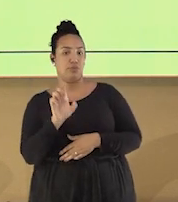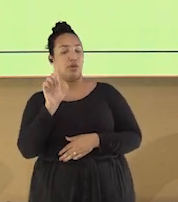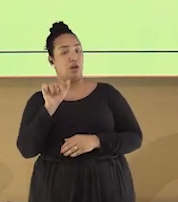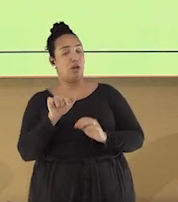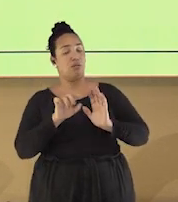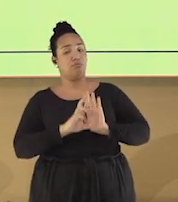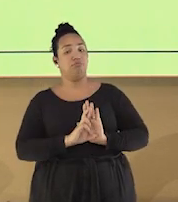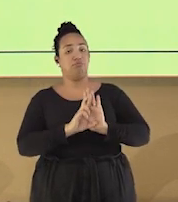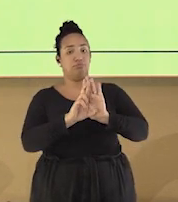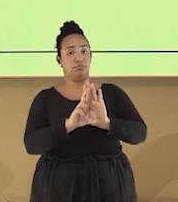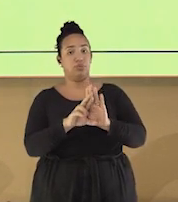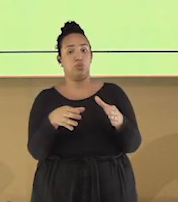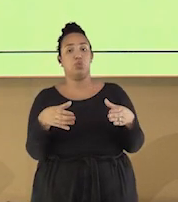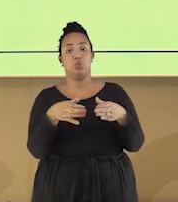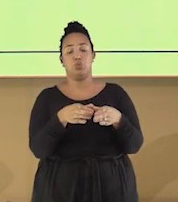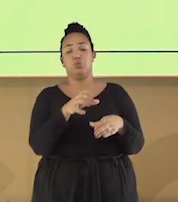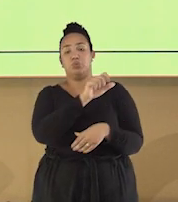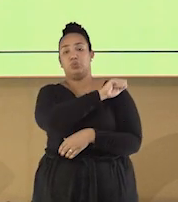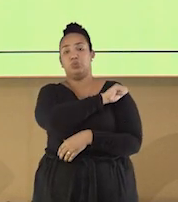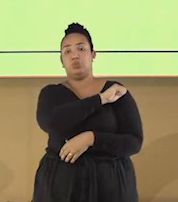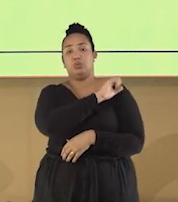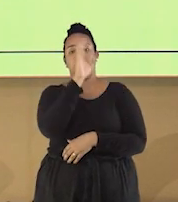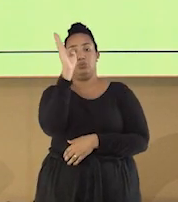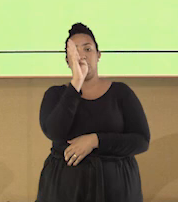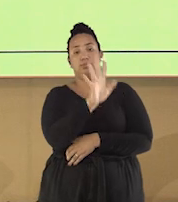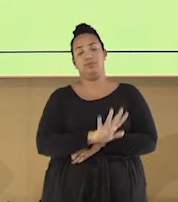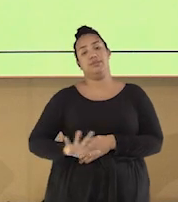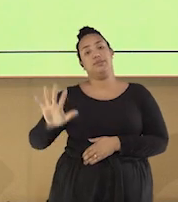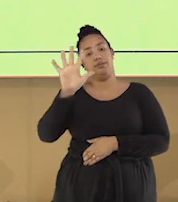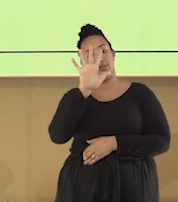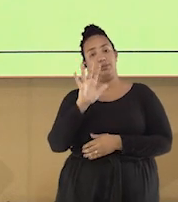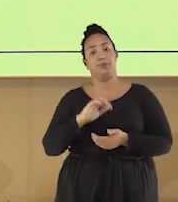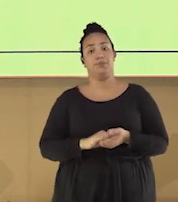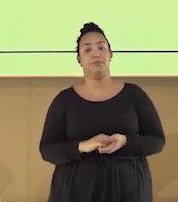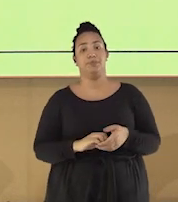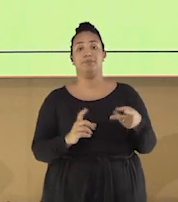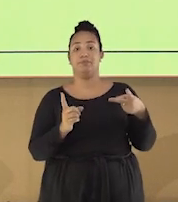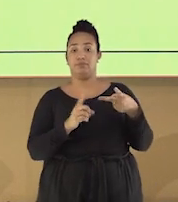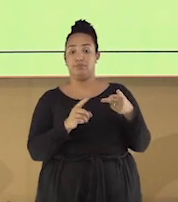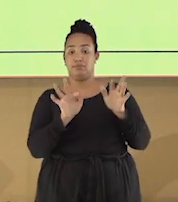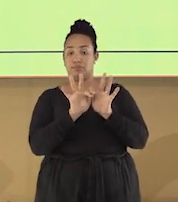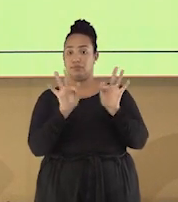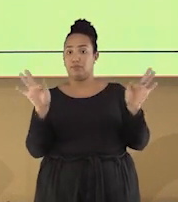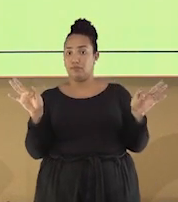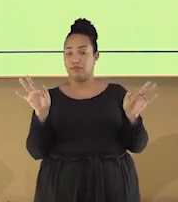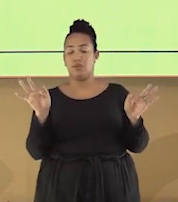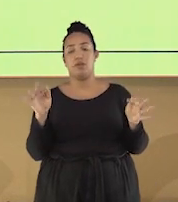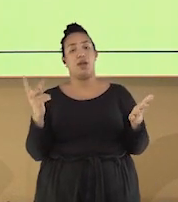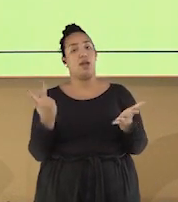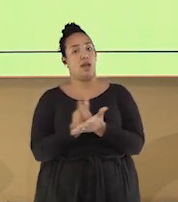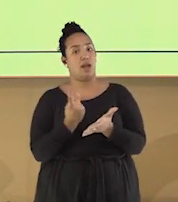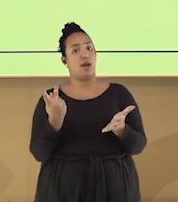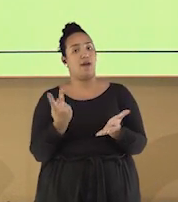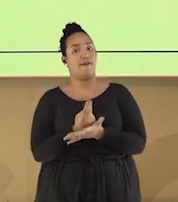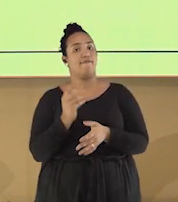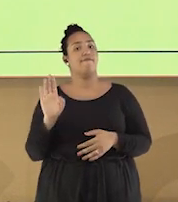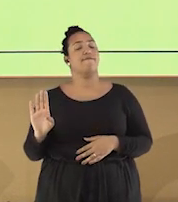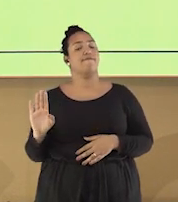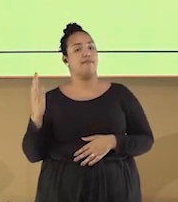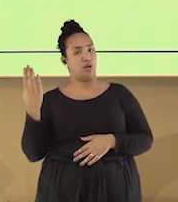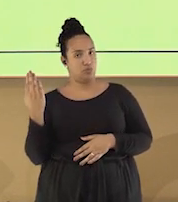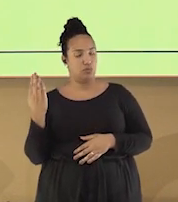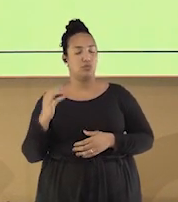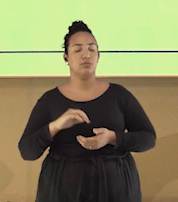representa o movimento estudantil brasileiro. Já a frase número dois está... ela é falsa, né? Ela está